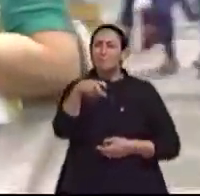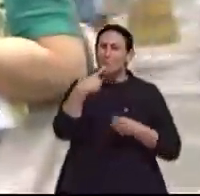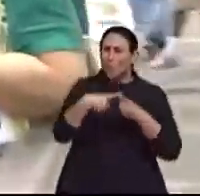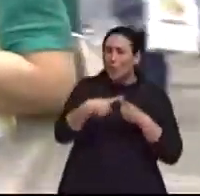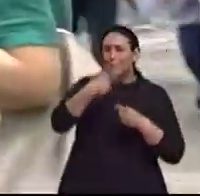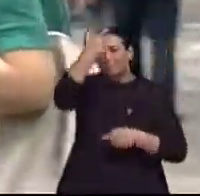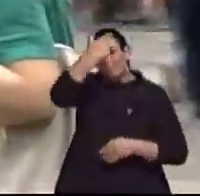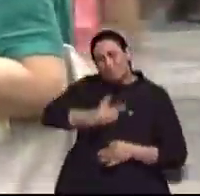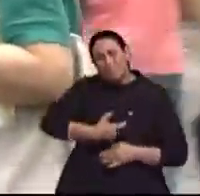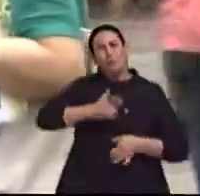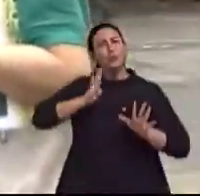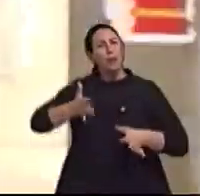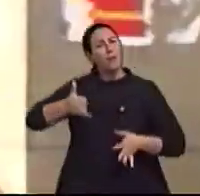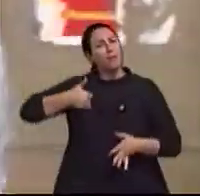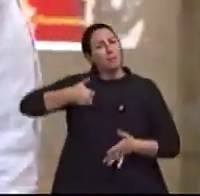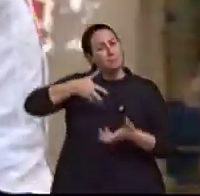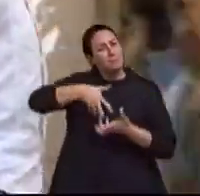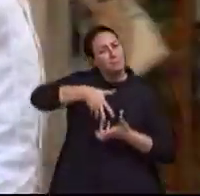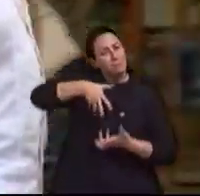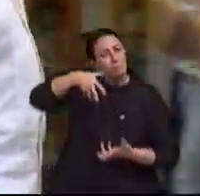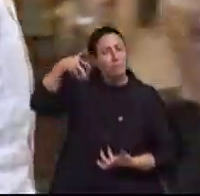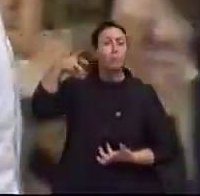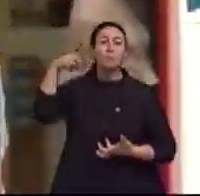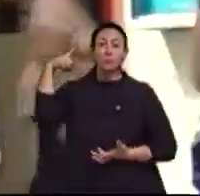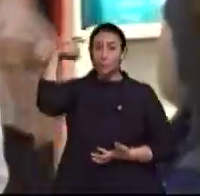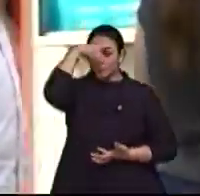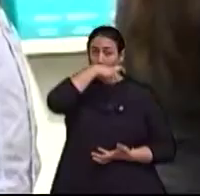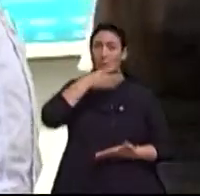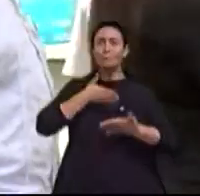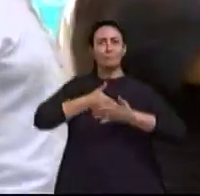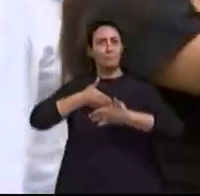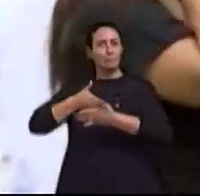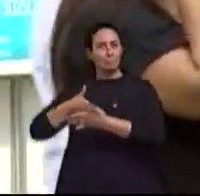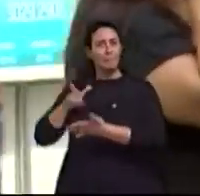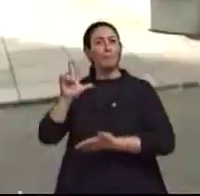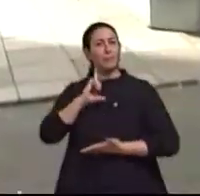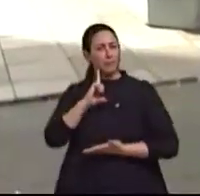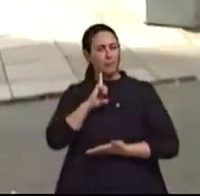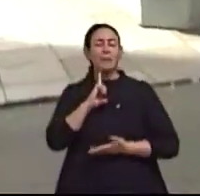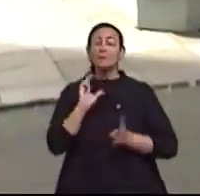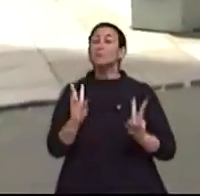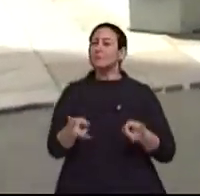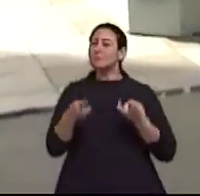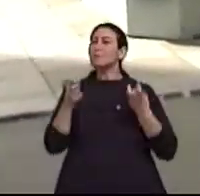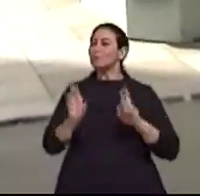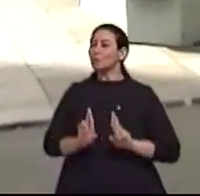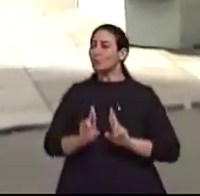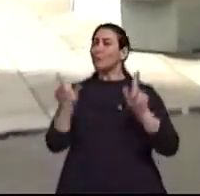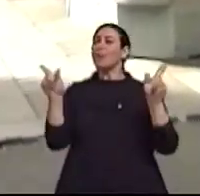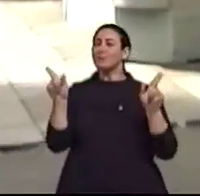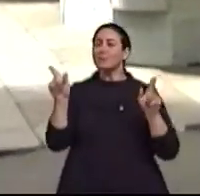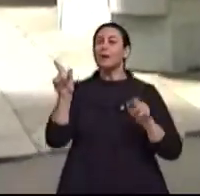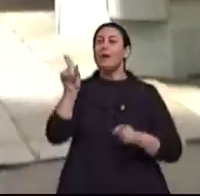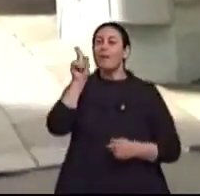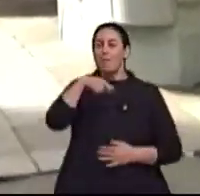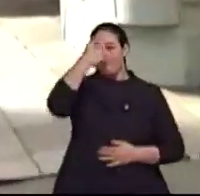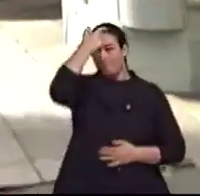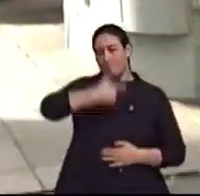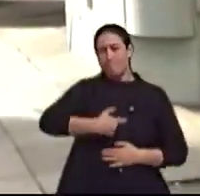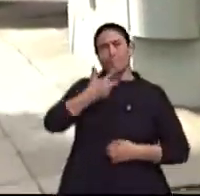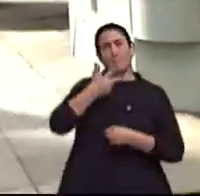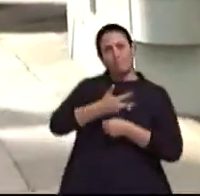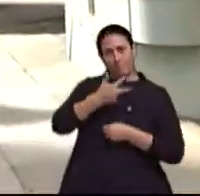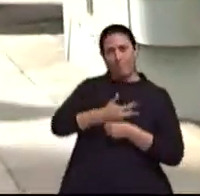a velocidade com que ele caminha já é mais dificuldade, e nós notamos uma drástica diferença entre o idoso